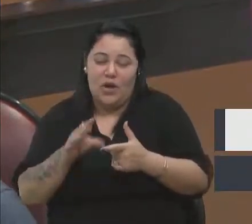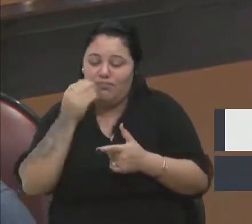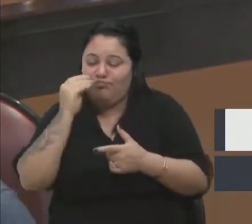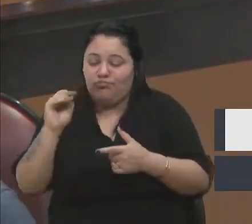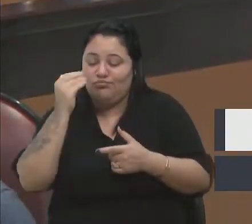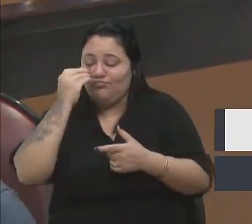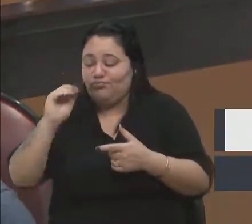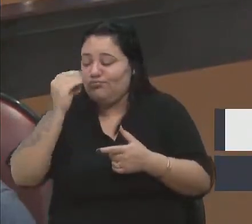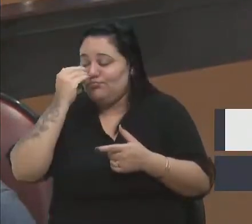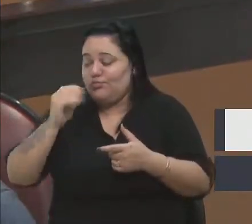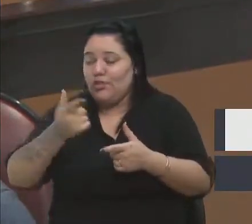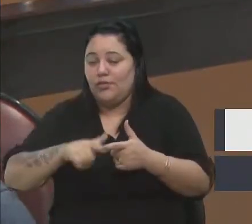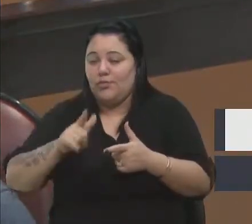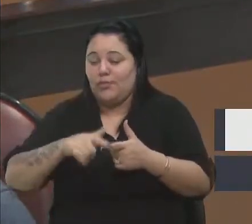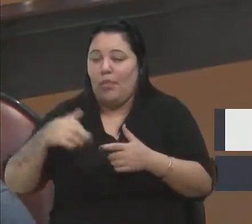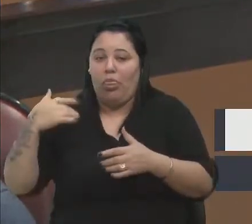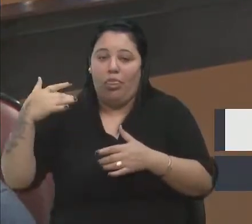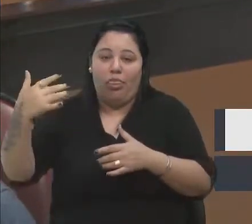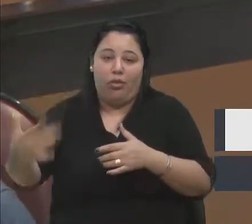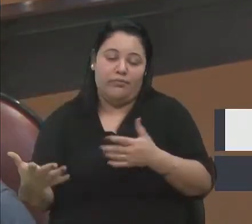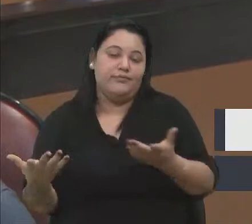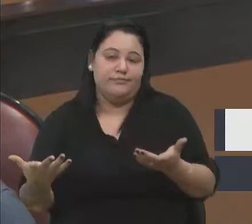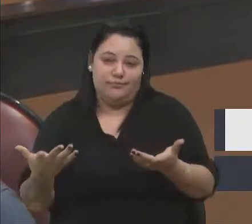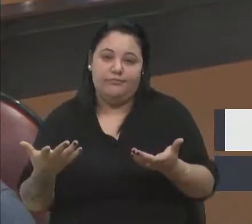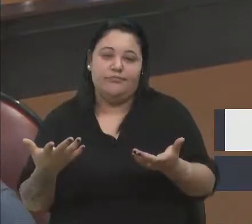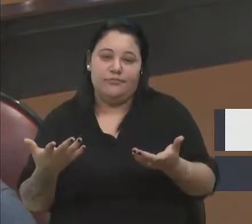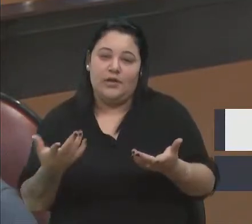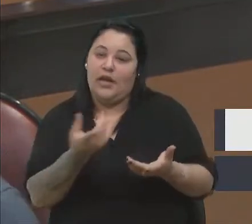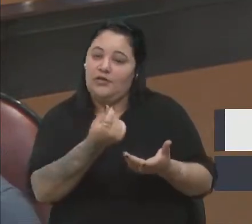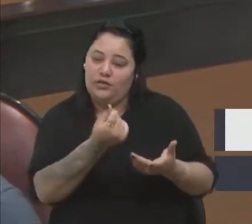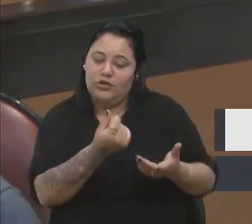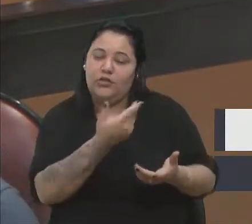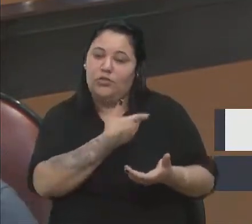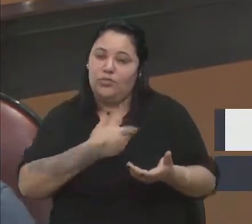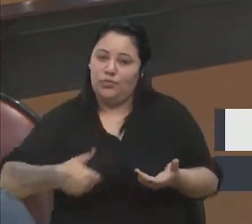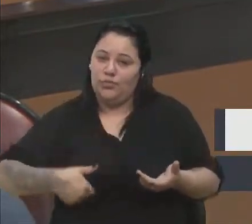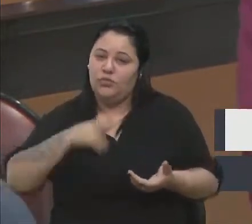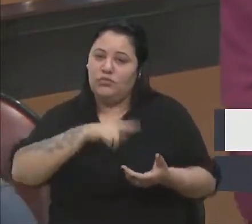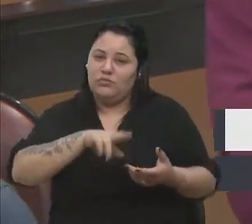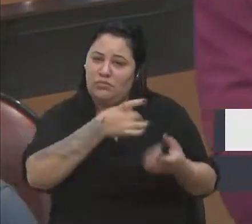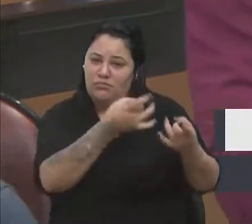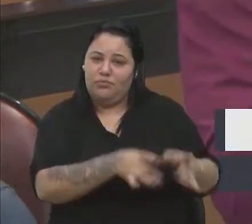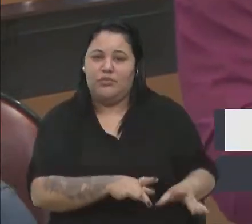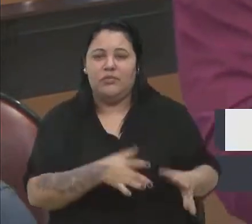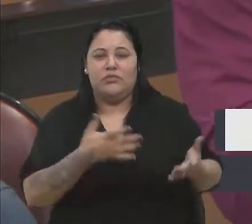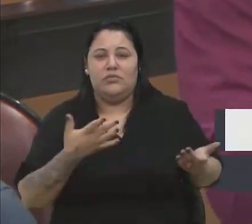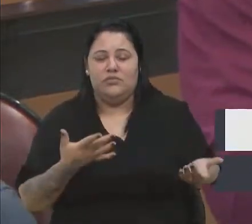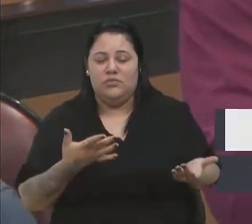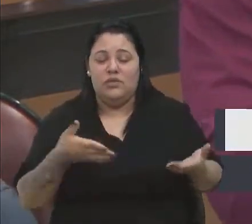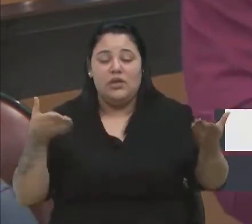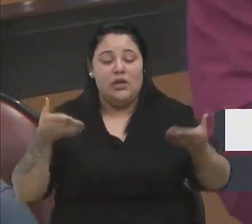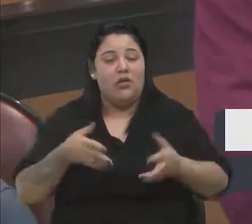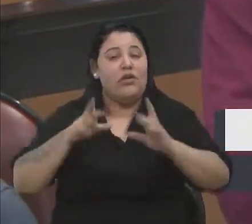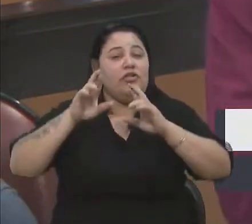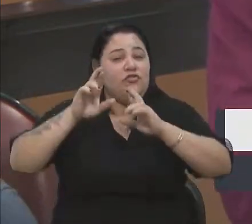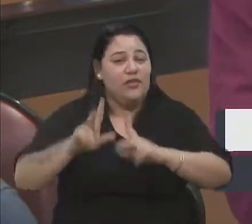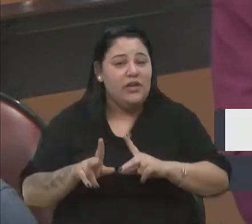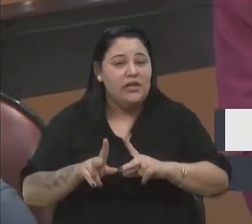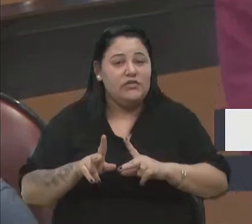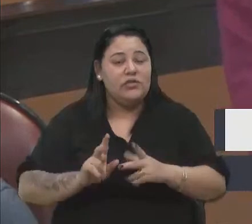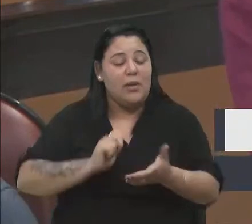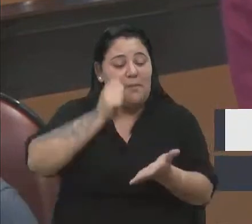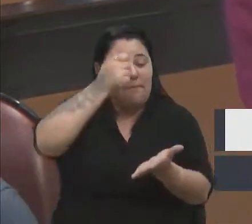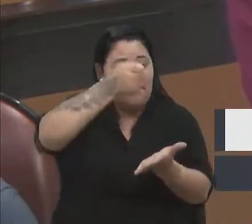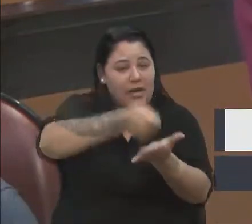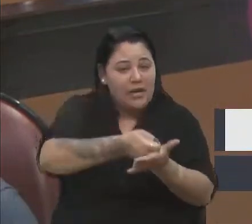lugar para outro, aí sim seria dinheiro público queimado. É diferente daquilo que está sendo feito agora, pago com